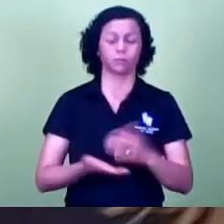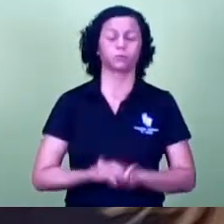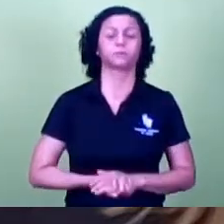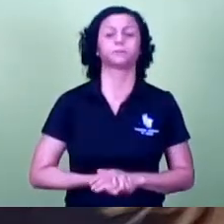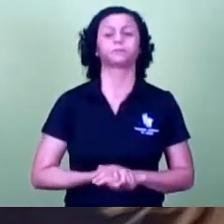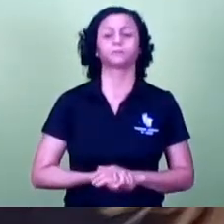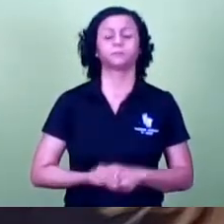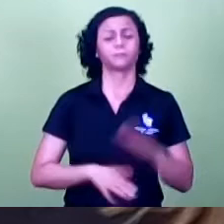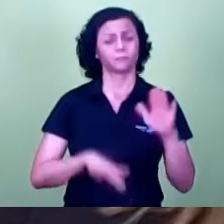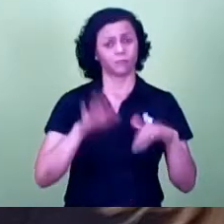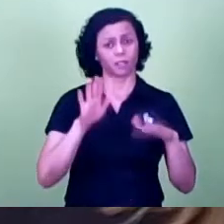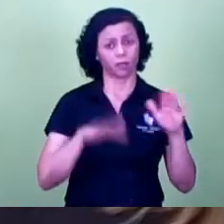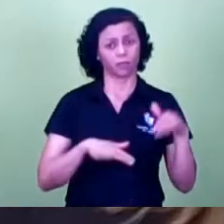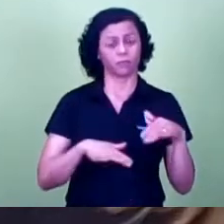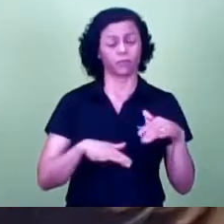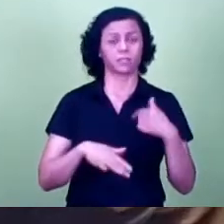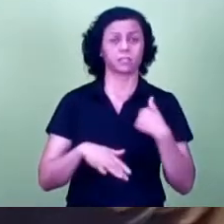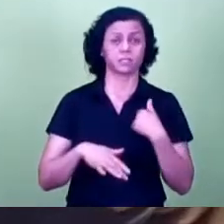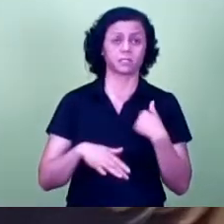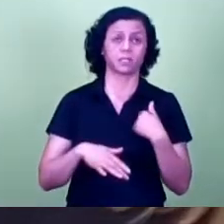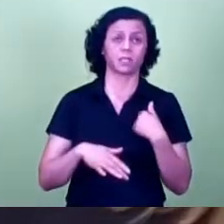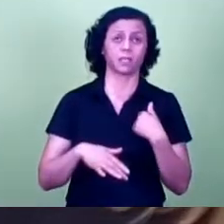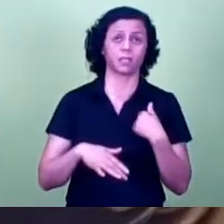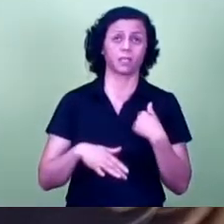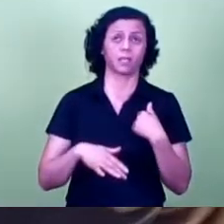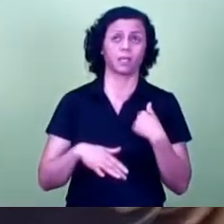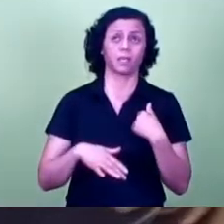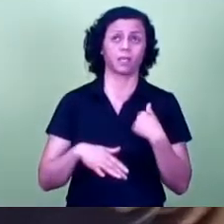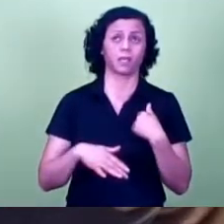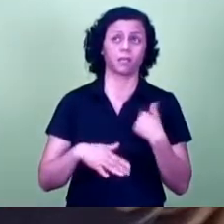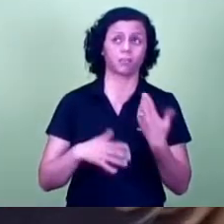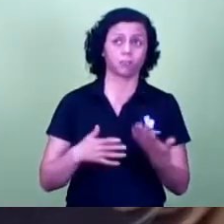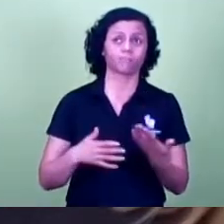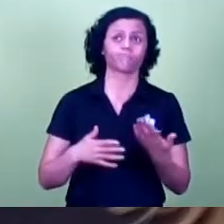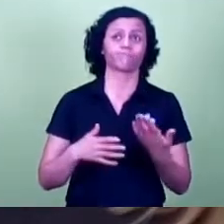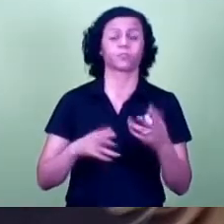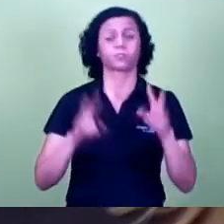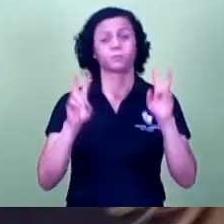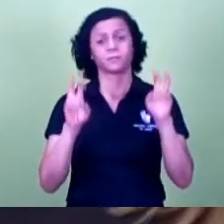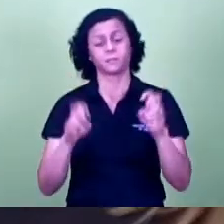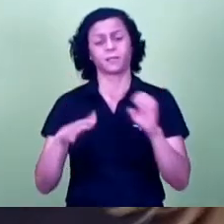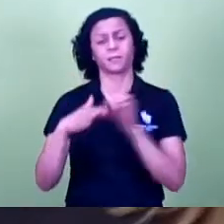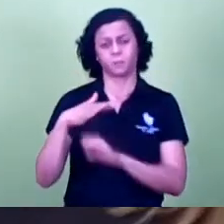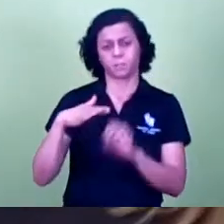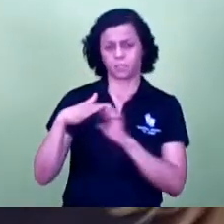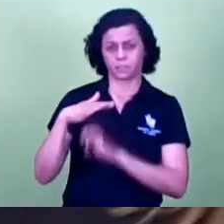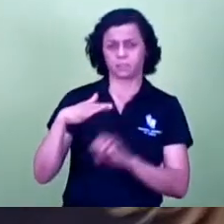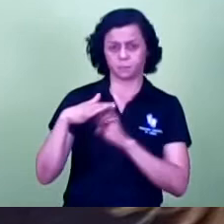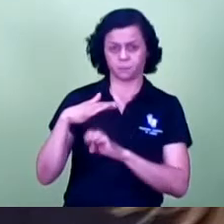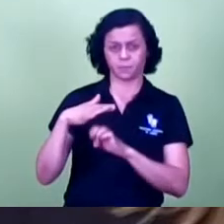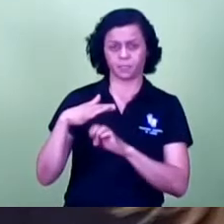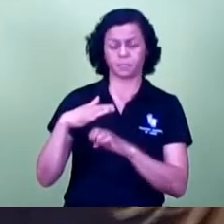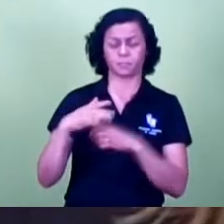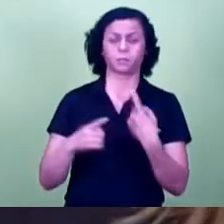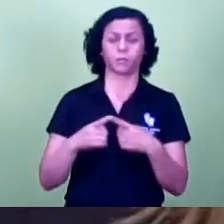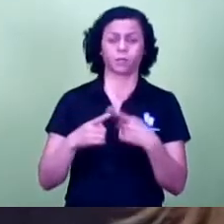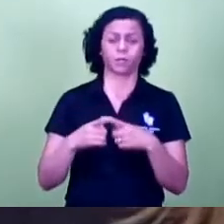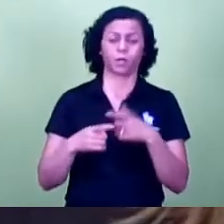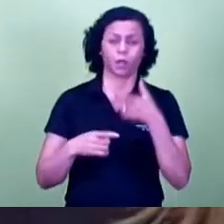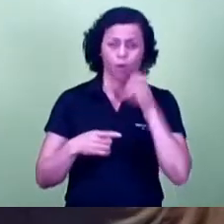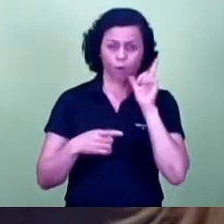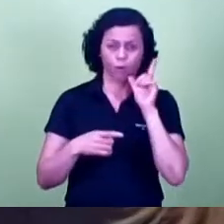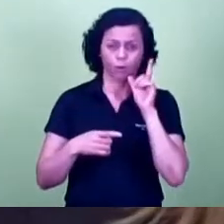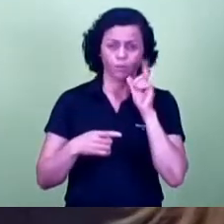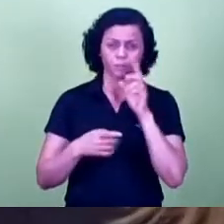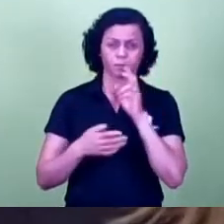vou adestuar um pouquinho da discussão aqui sobre essa questão das empresas que ontem eu saí daqui bastante